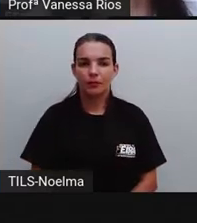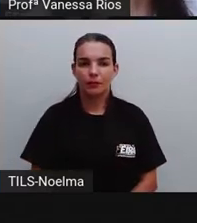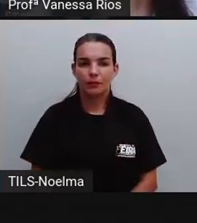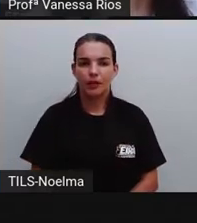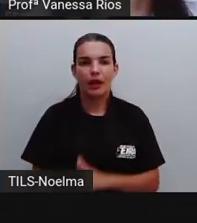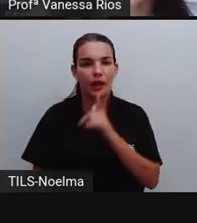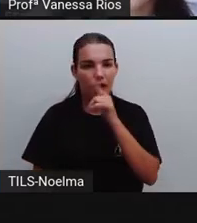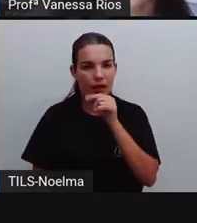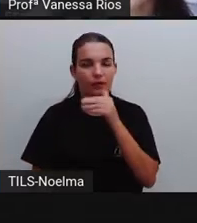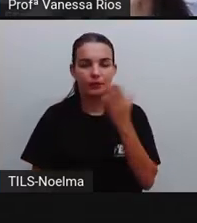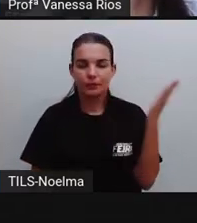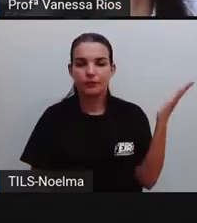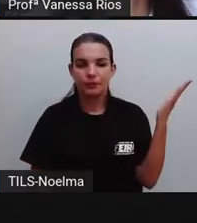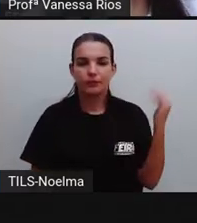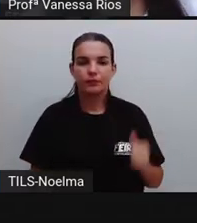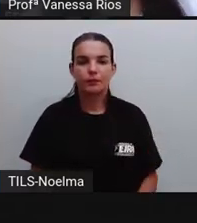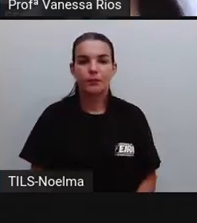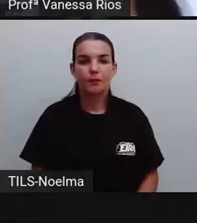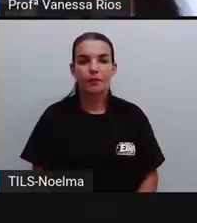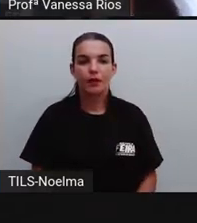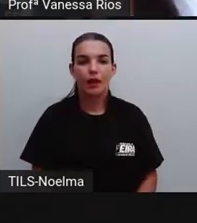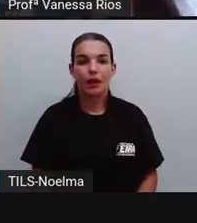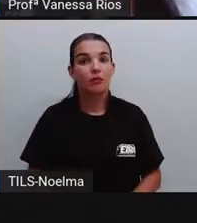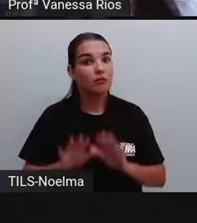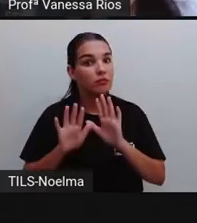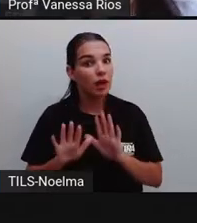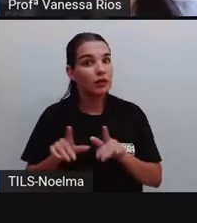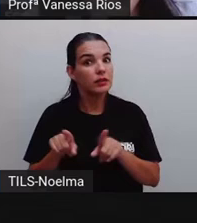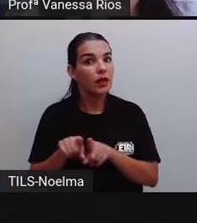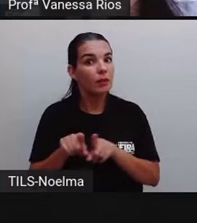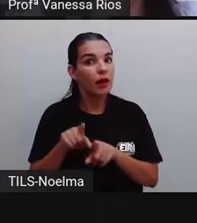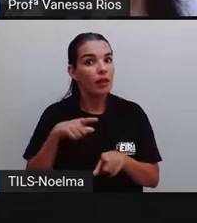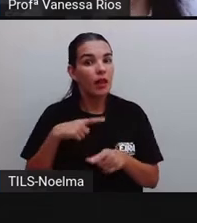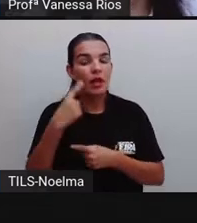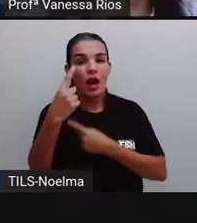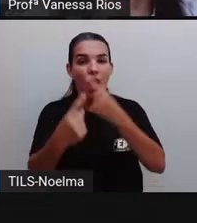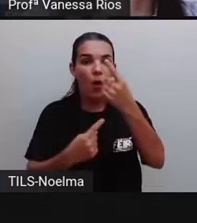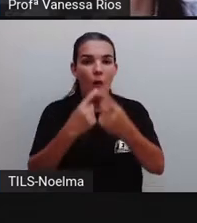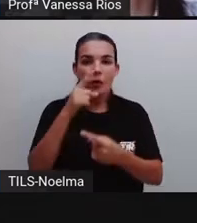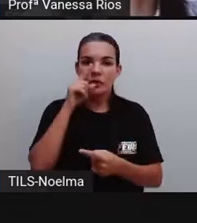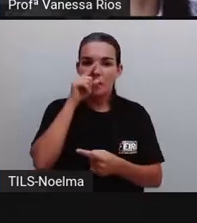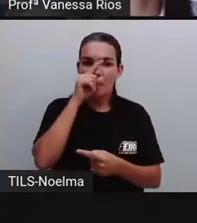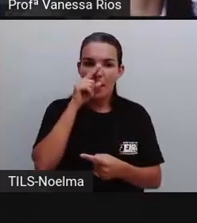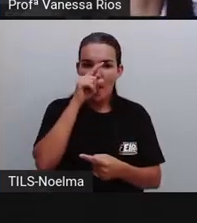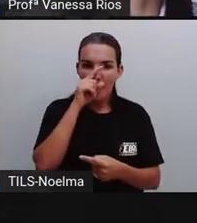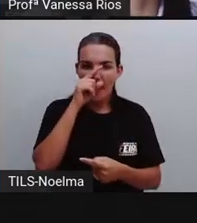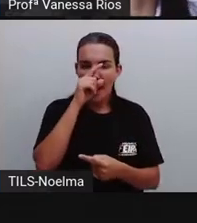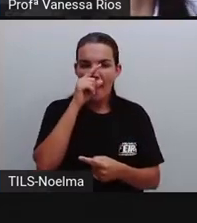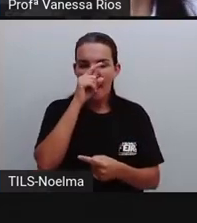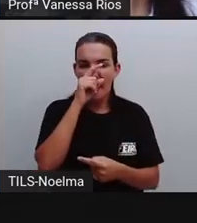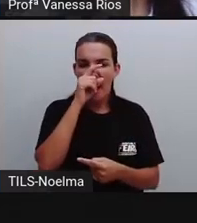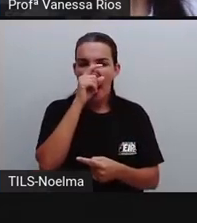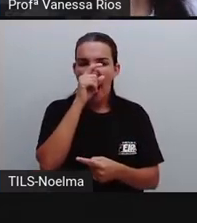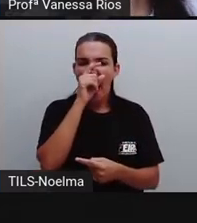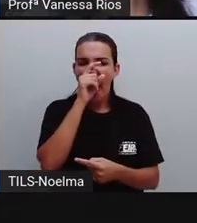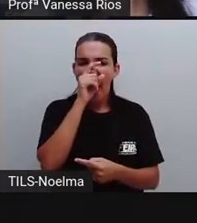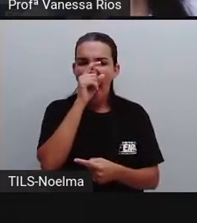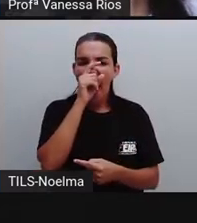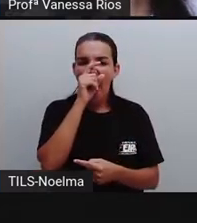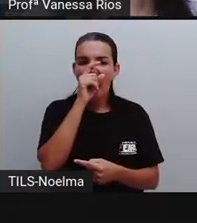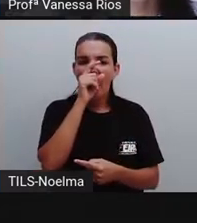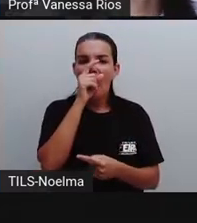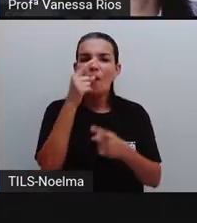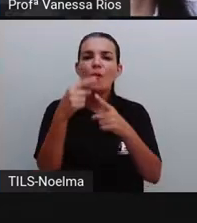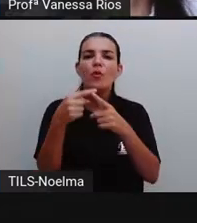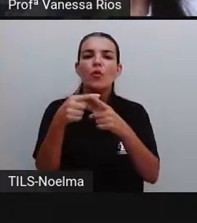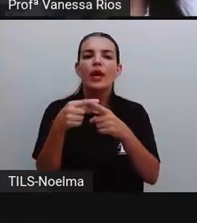das hidrelétricas. Mas tem passado aí por dificuldades, por conta justamente, né? Da crise